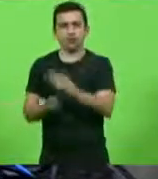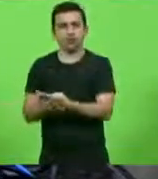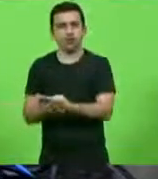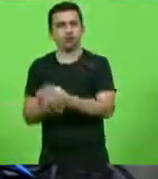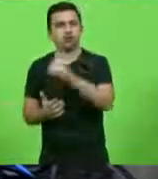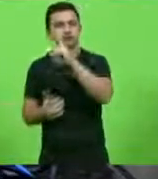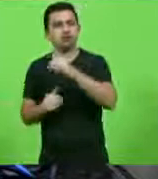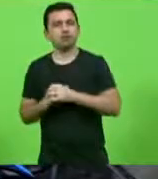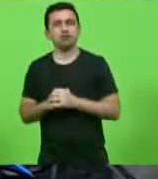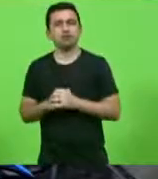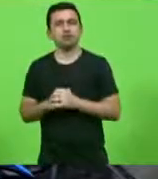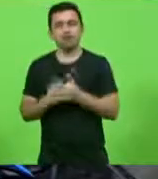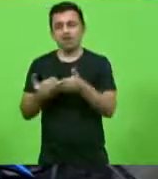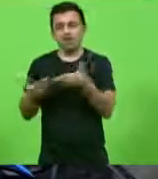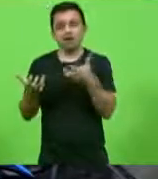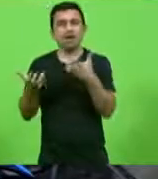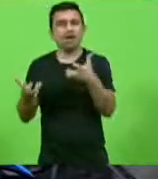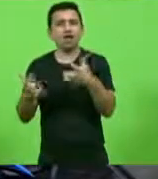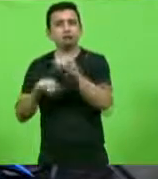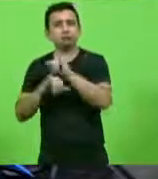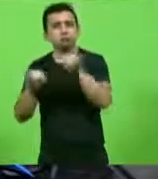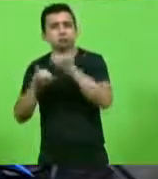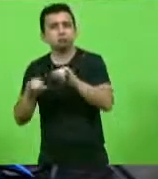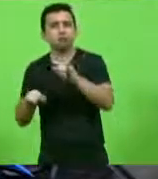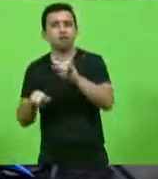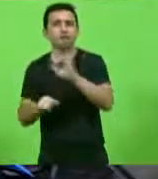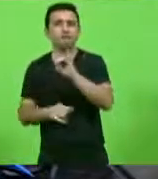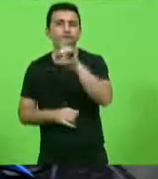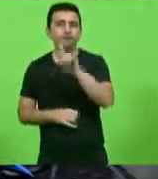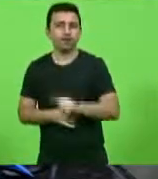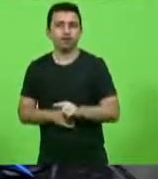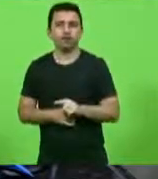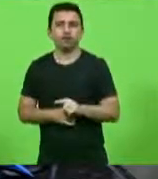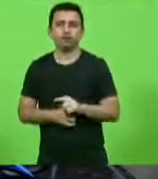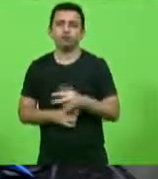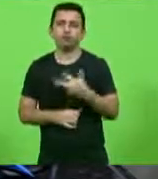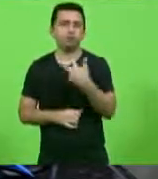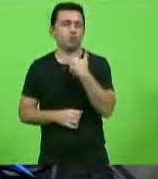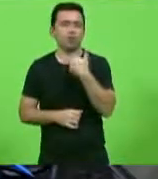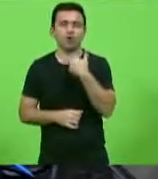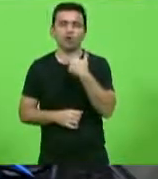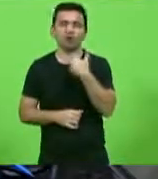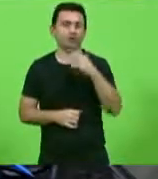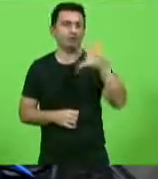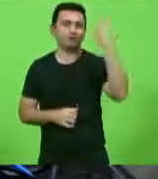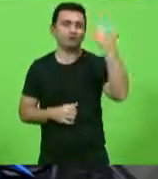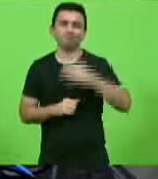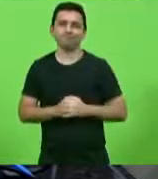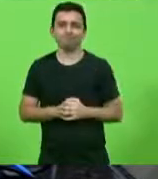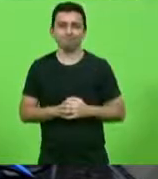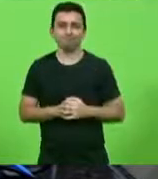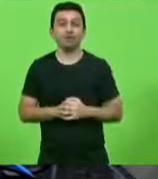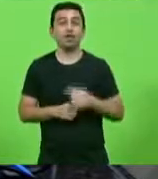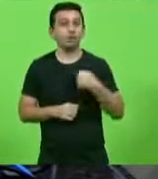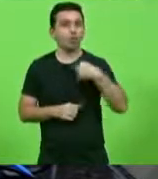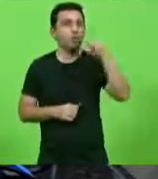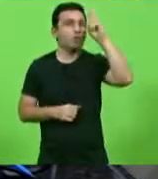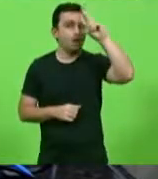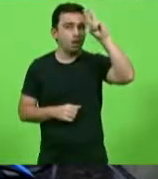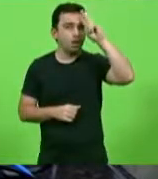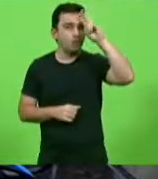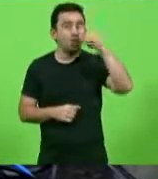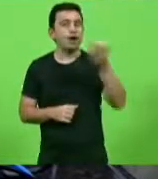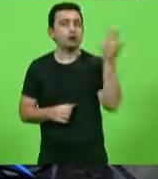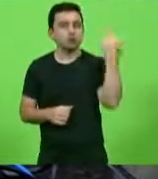e aqueles devotos de proferirem a sua fé. Isso não deveria acontecer. E eu lembro, senhores, que desde a